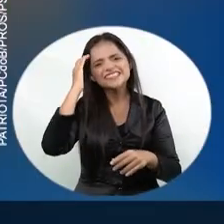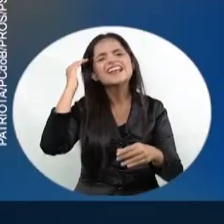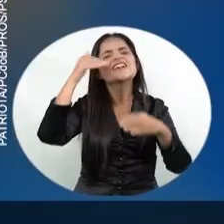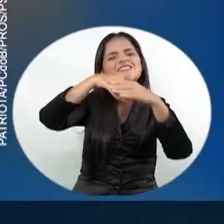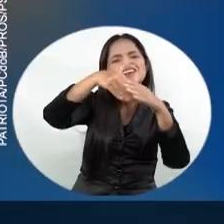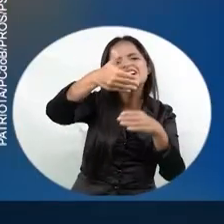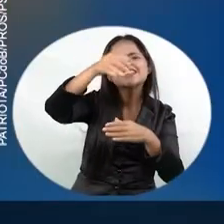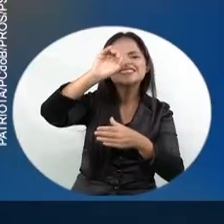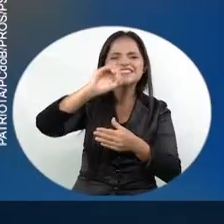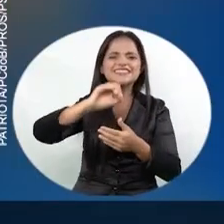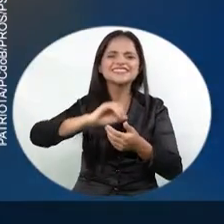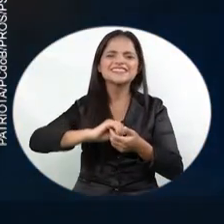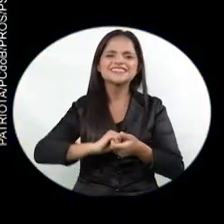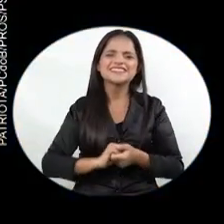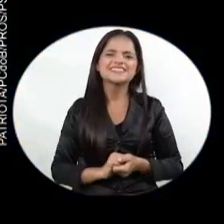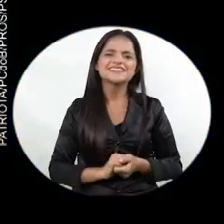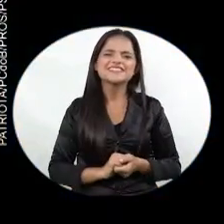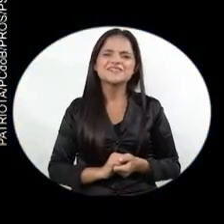Voto no 10!